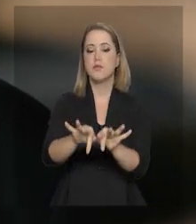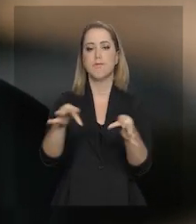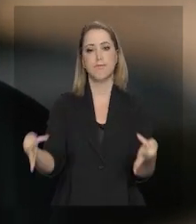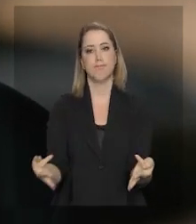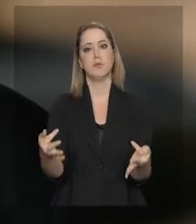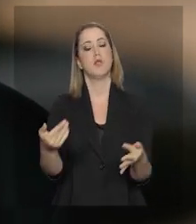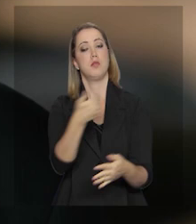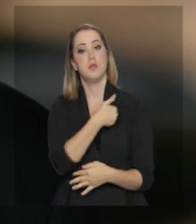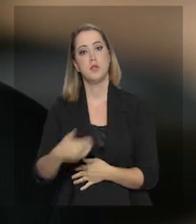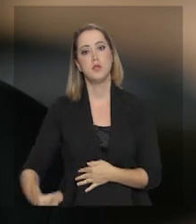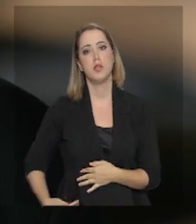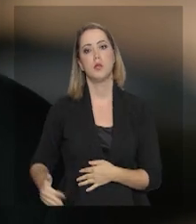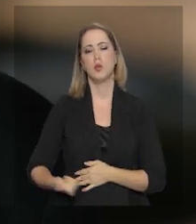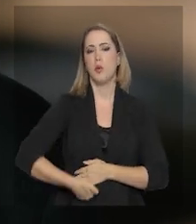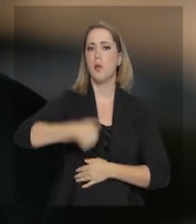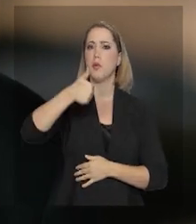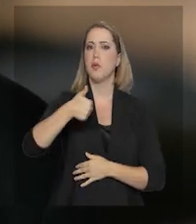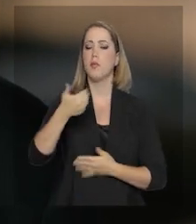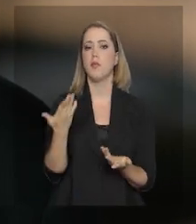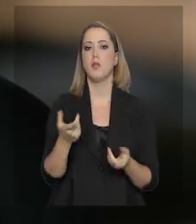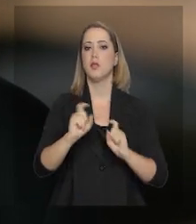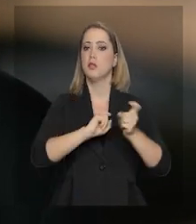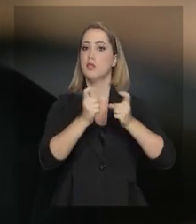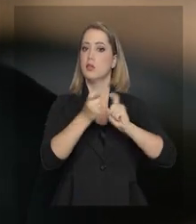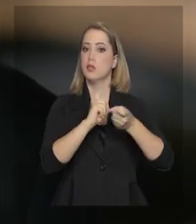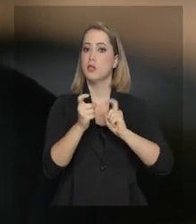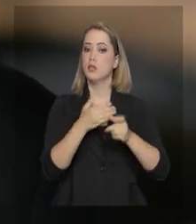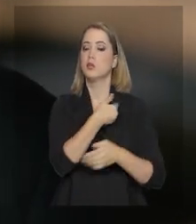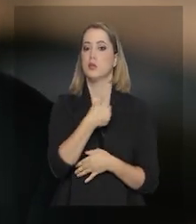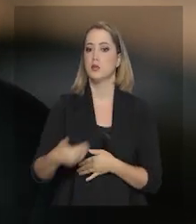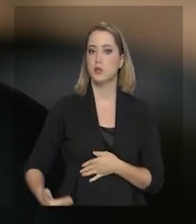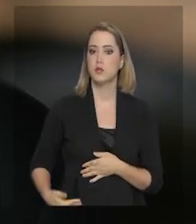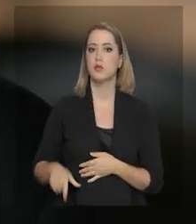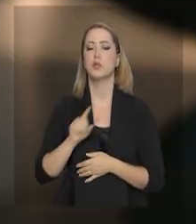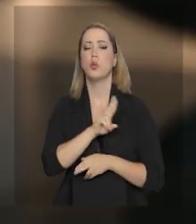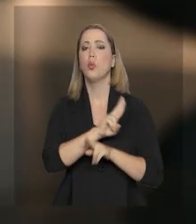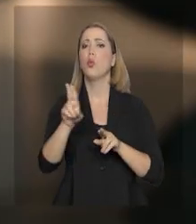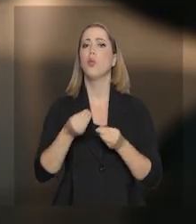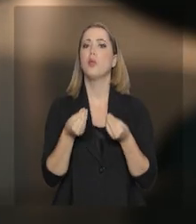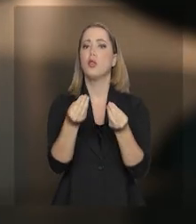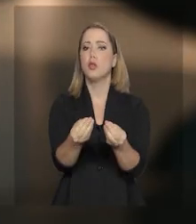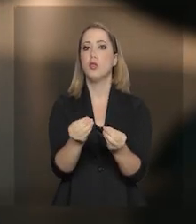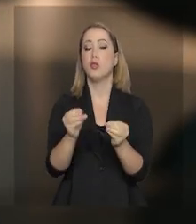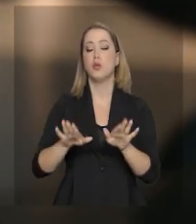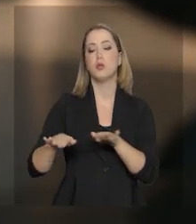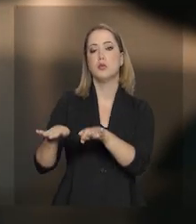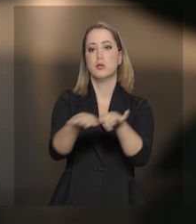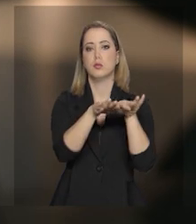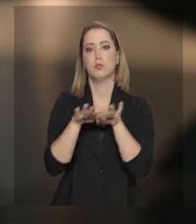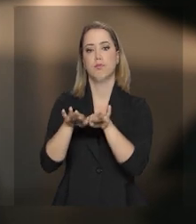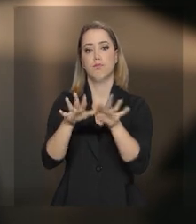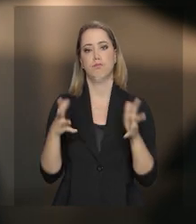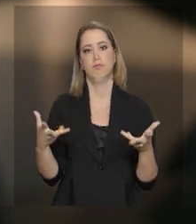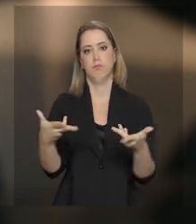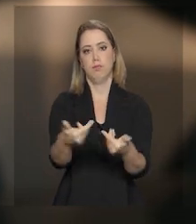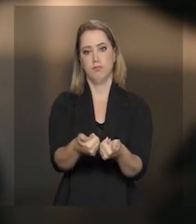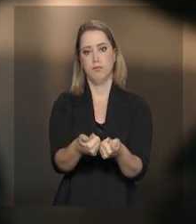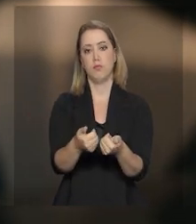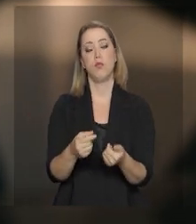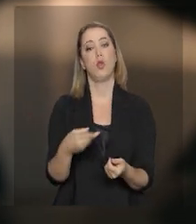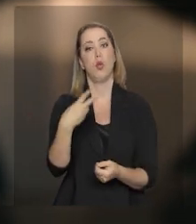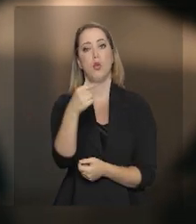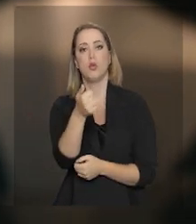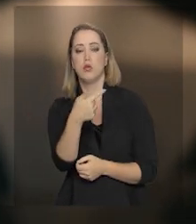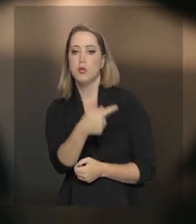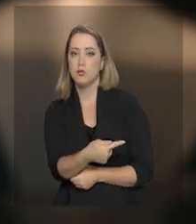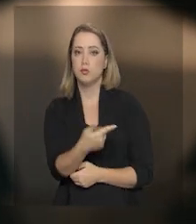desburocratizar o Estado e melhorar a qualidade da administração pública. É o que chamo de democracia da eficiência.